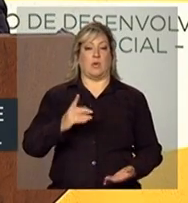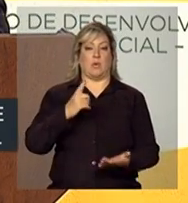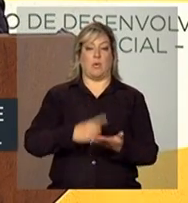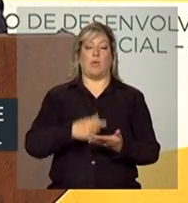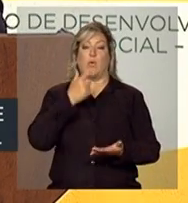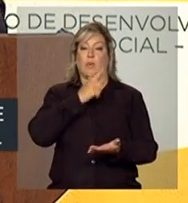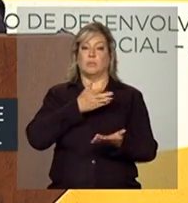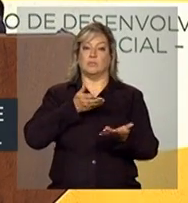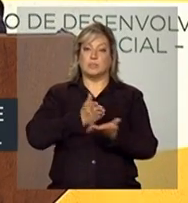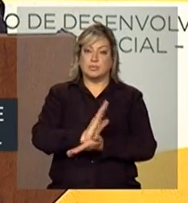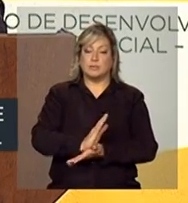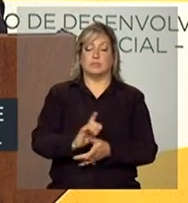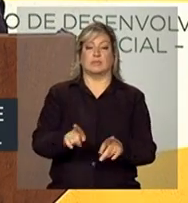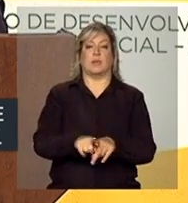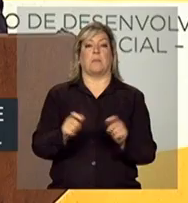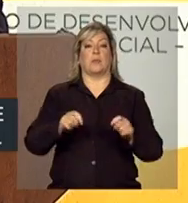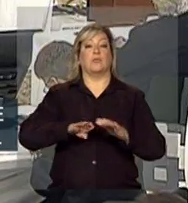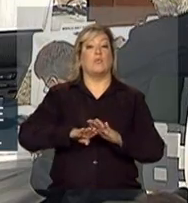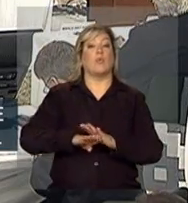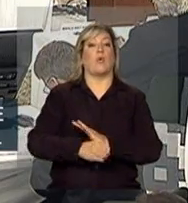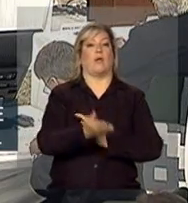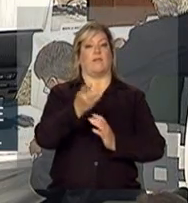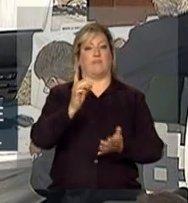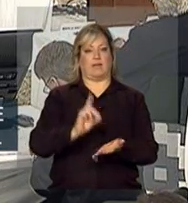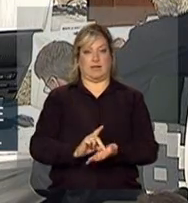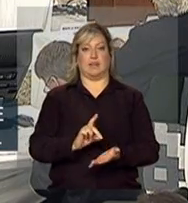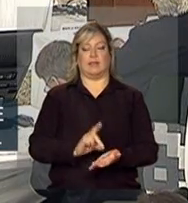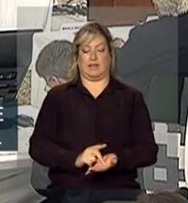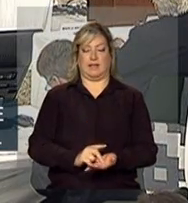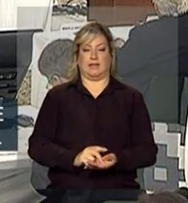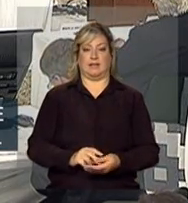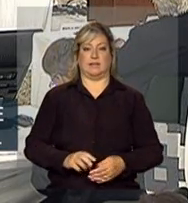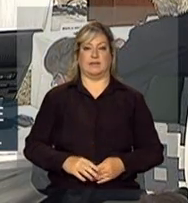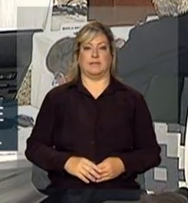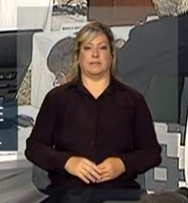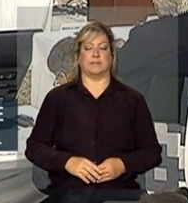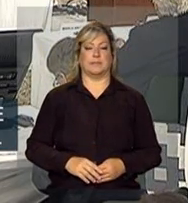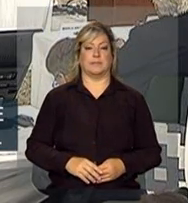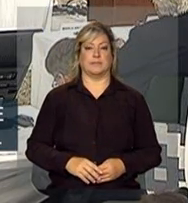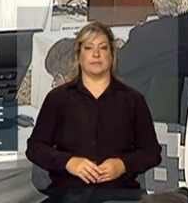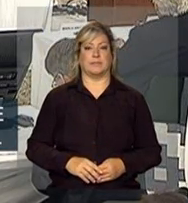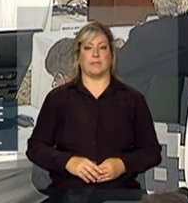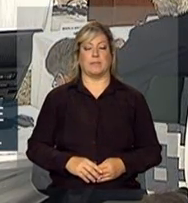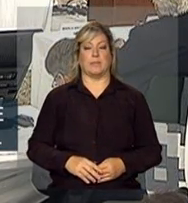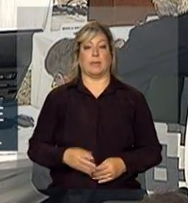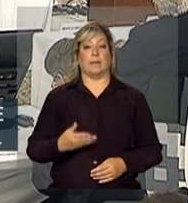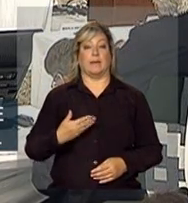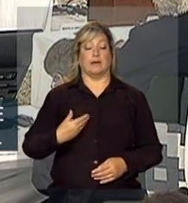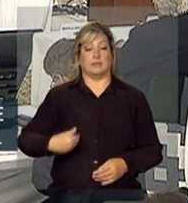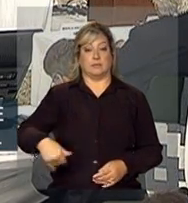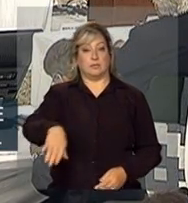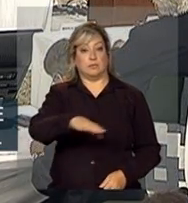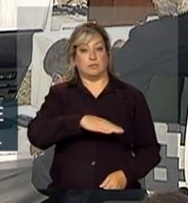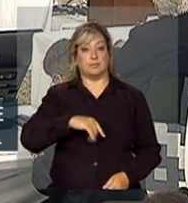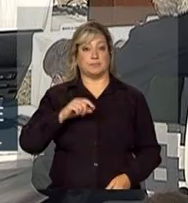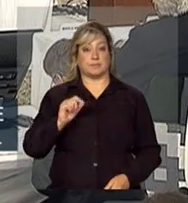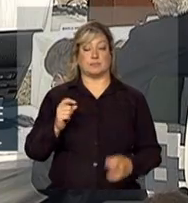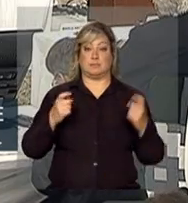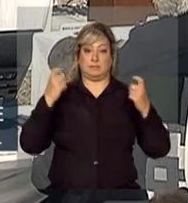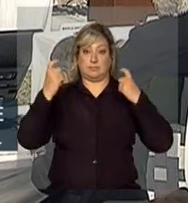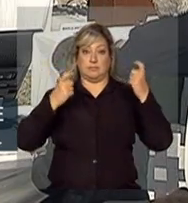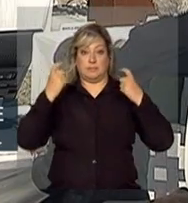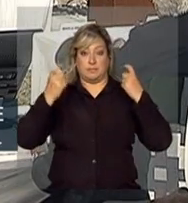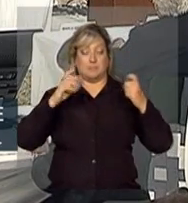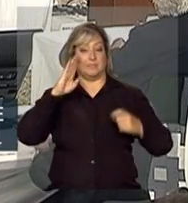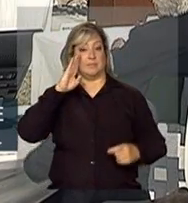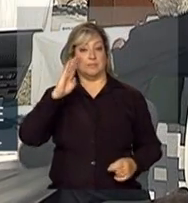aprovadas e se transformem em realidade. Na SAI, nós, preocupados,